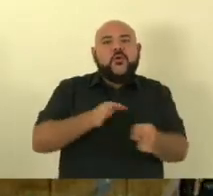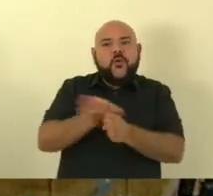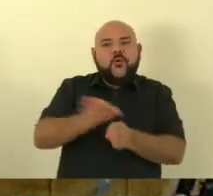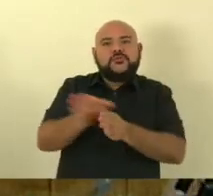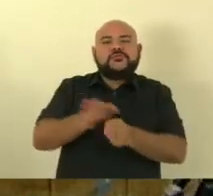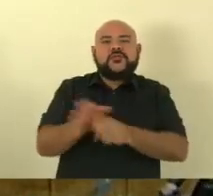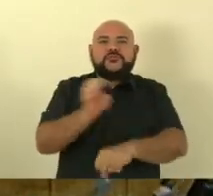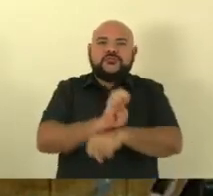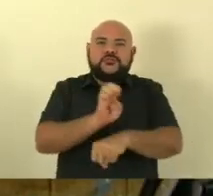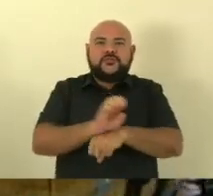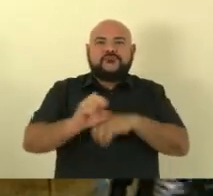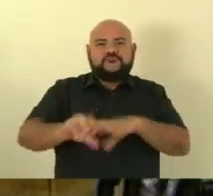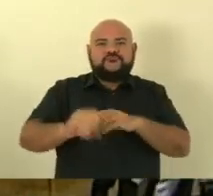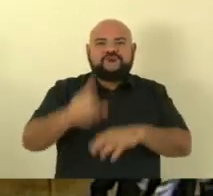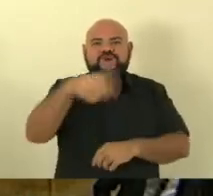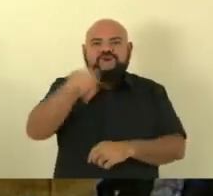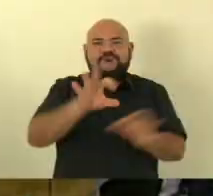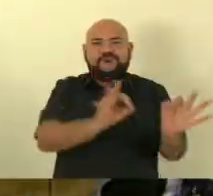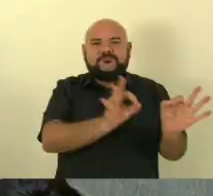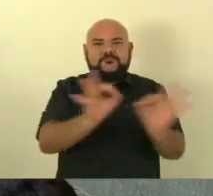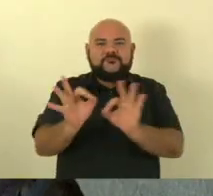Vamos, então, acompanhar os trabalhos.